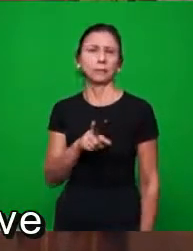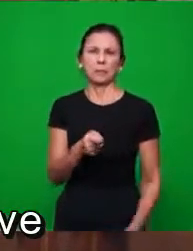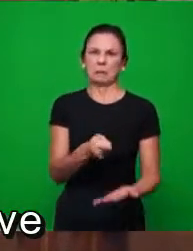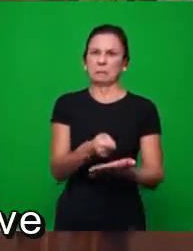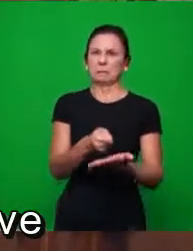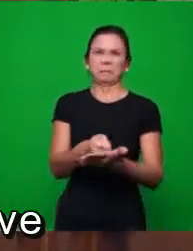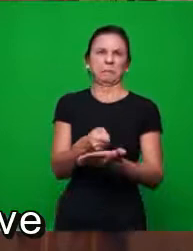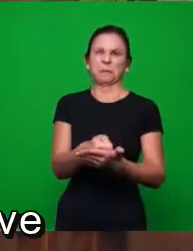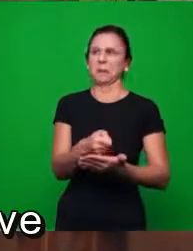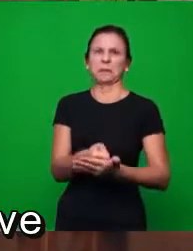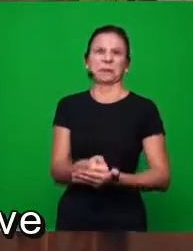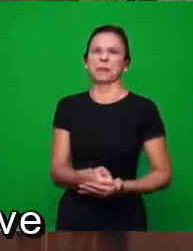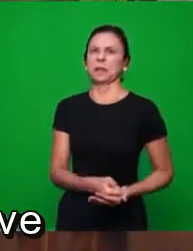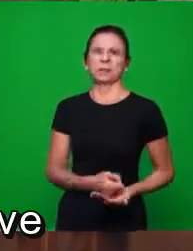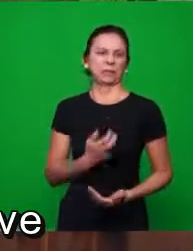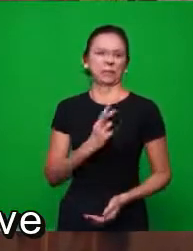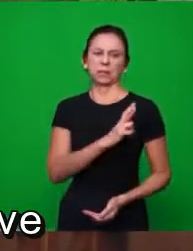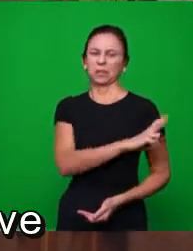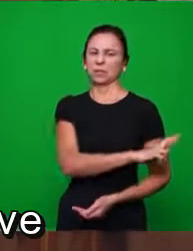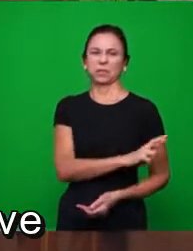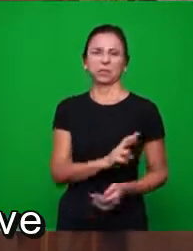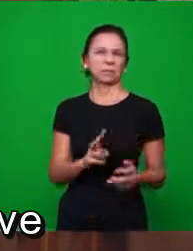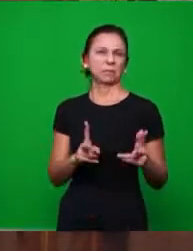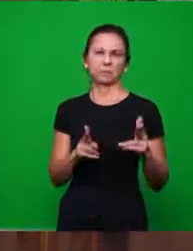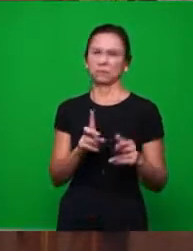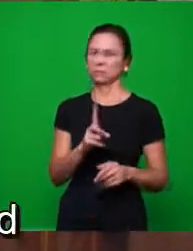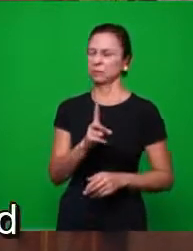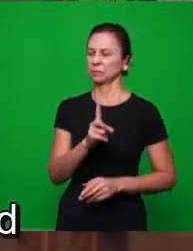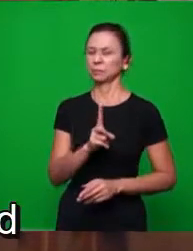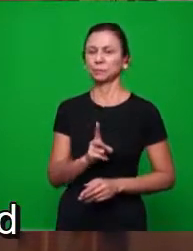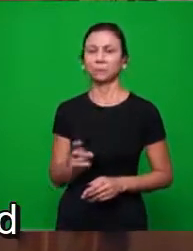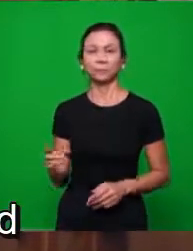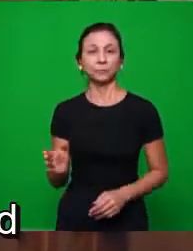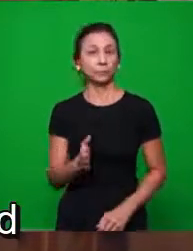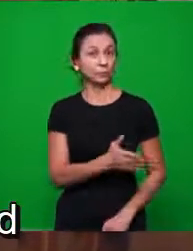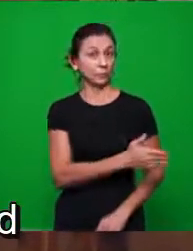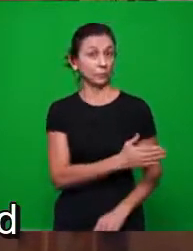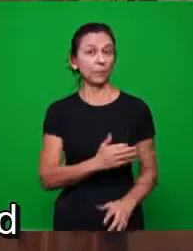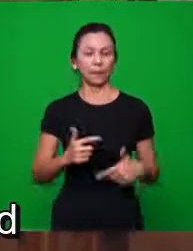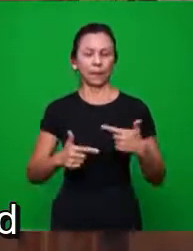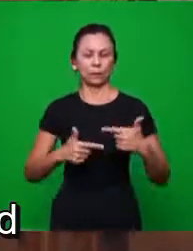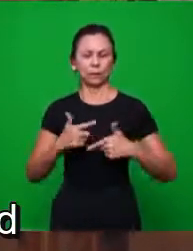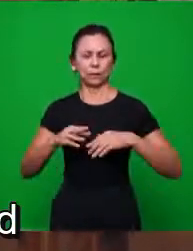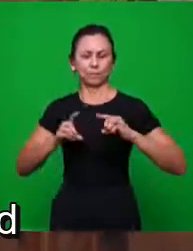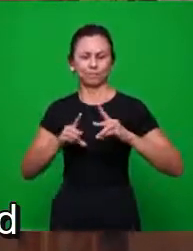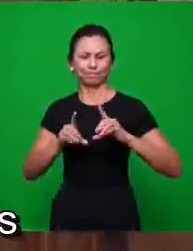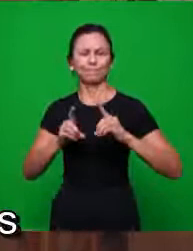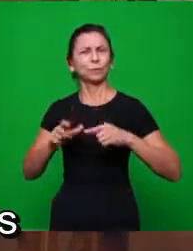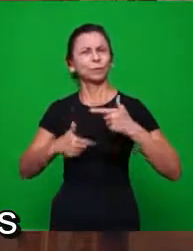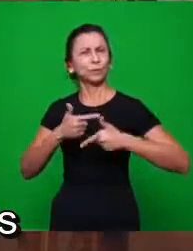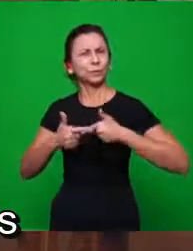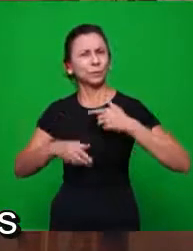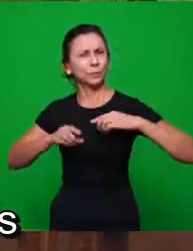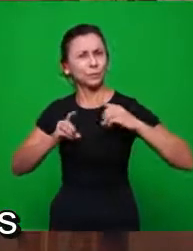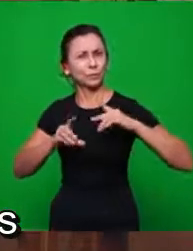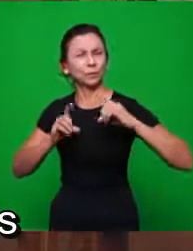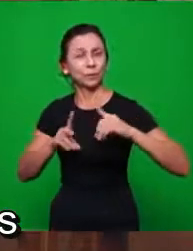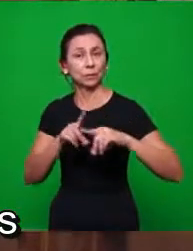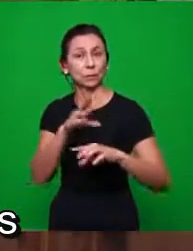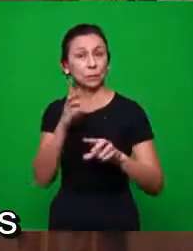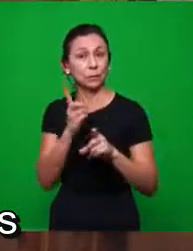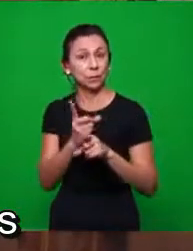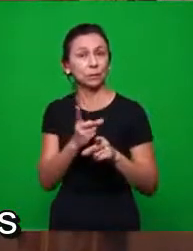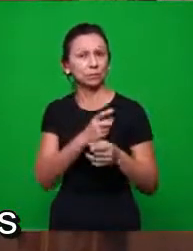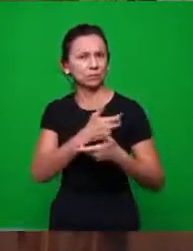obrigado a fazer como religioso. Então, vamos aqui, a luta, então, doutrinários, os irmãos vão descobrir muita coisa nisso aqui.